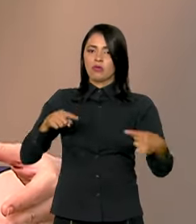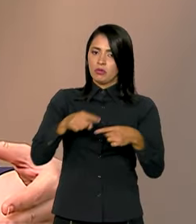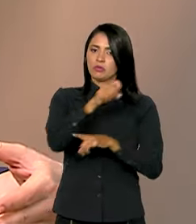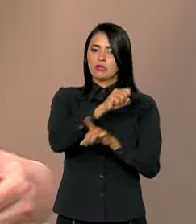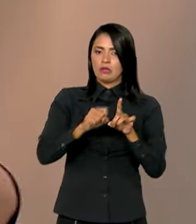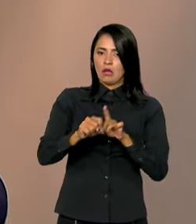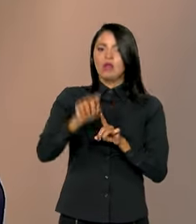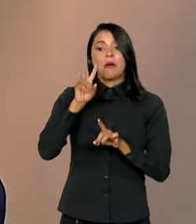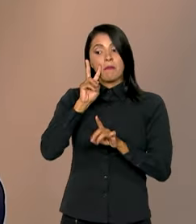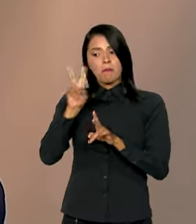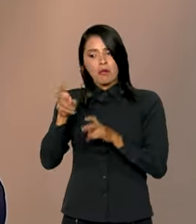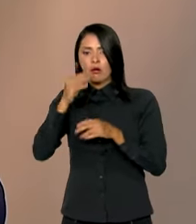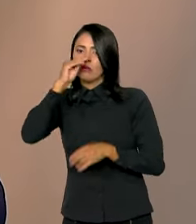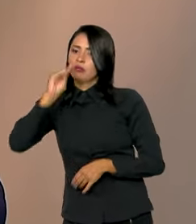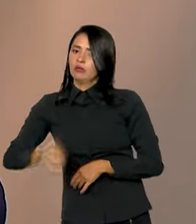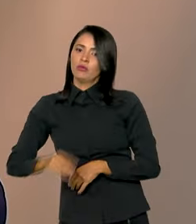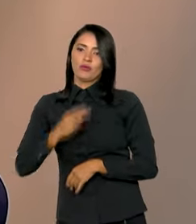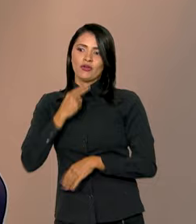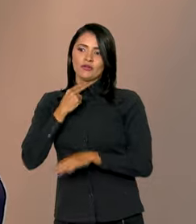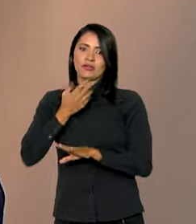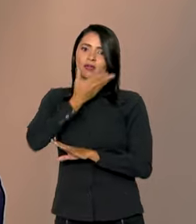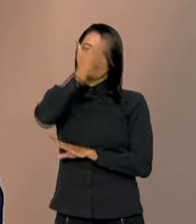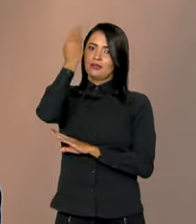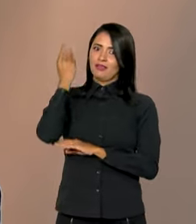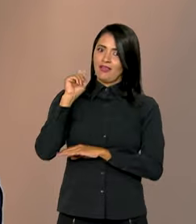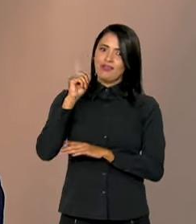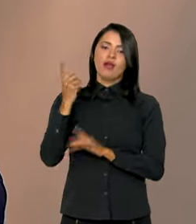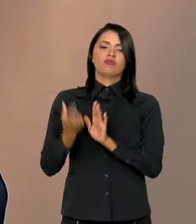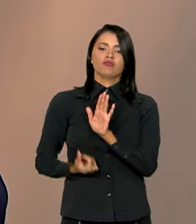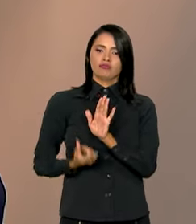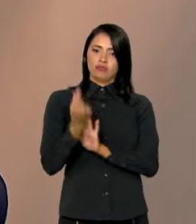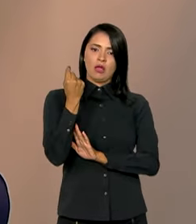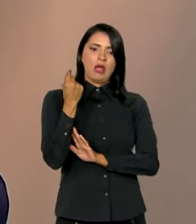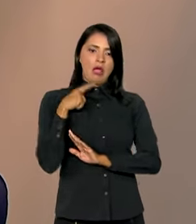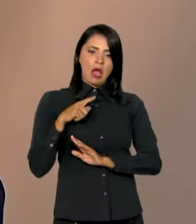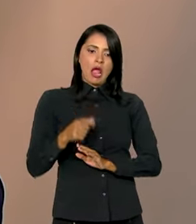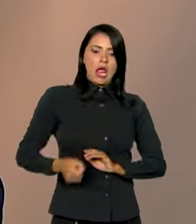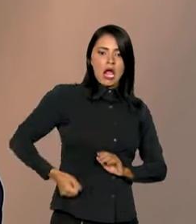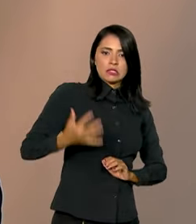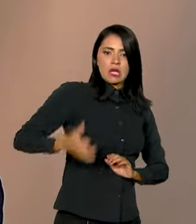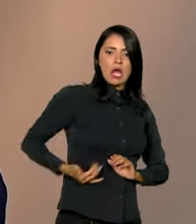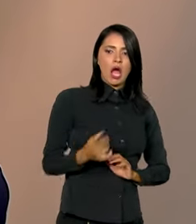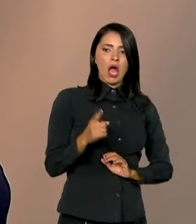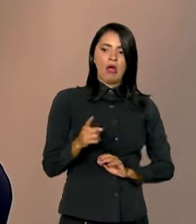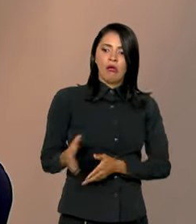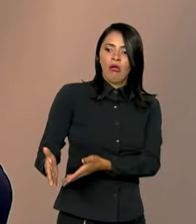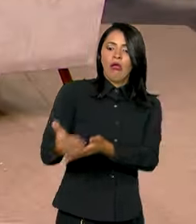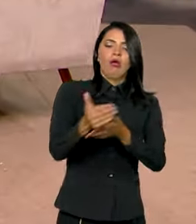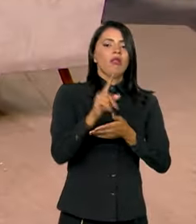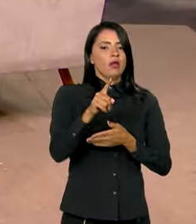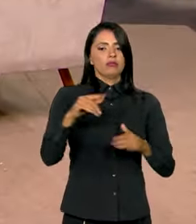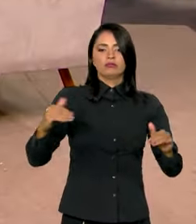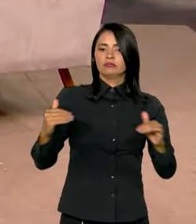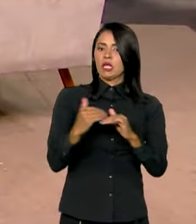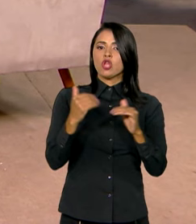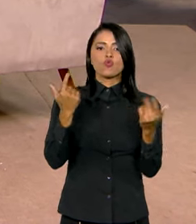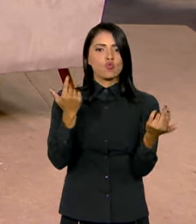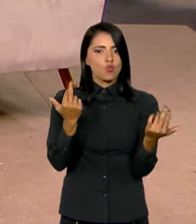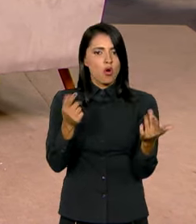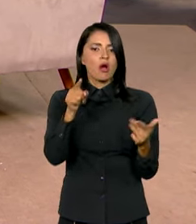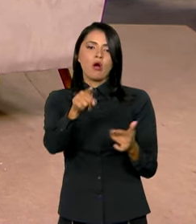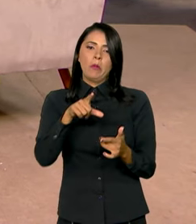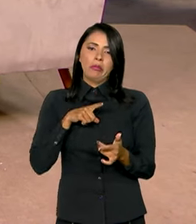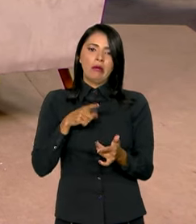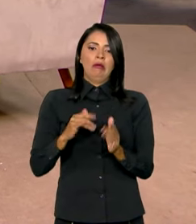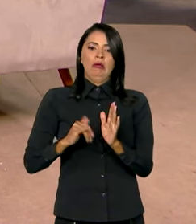do orçamento. Não podemos gastar além do que arrecadamos para que não tenha um impacto na inflação, na falta de